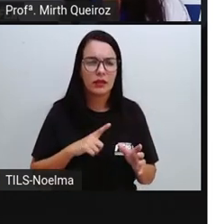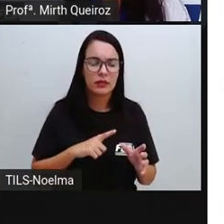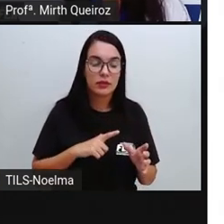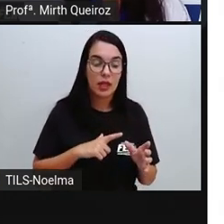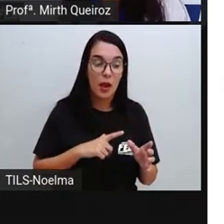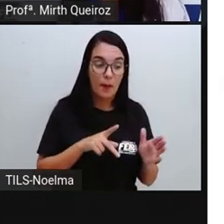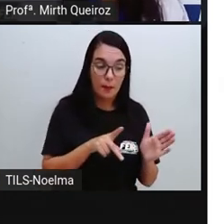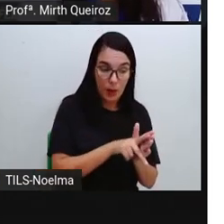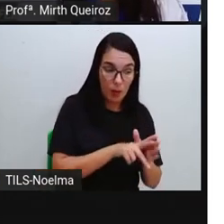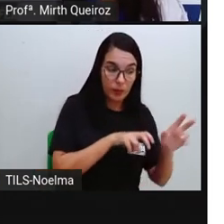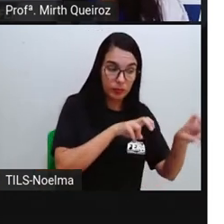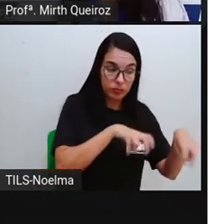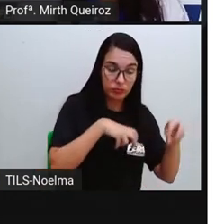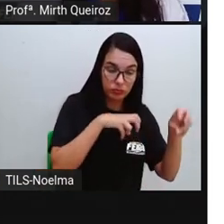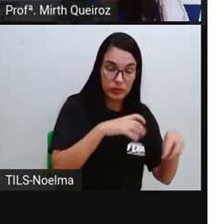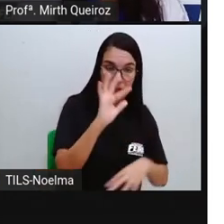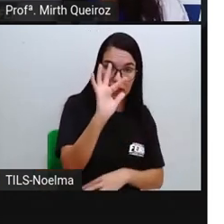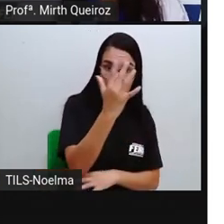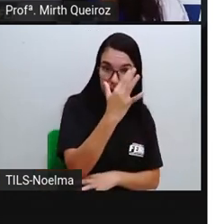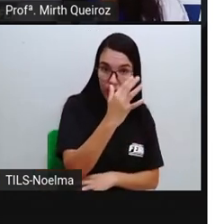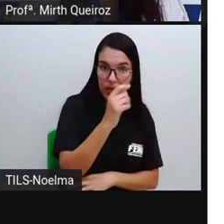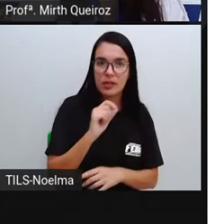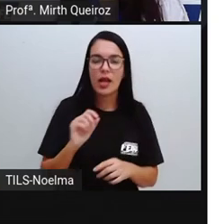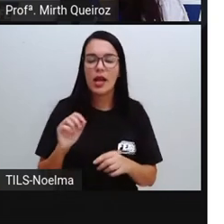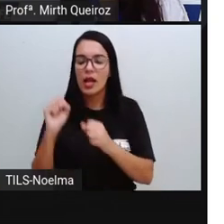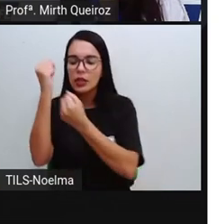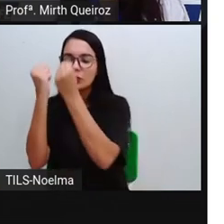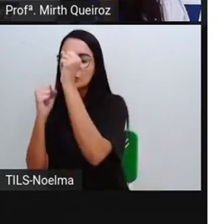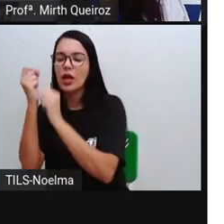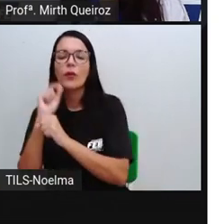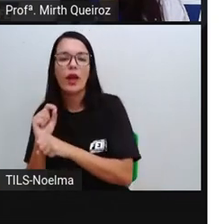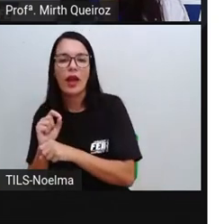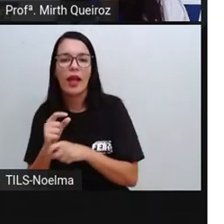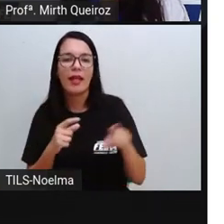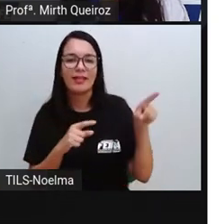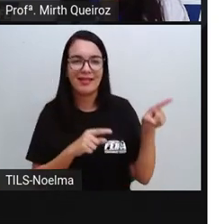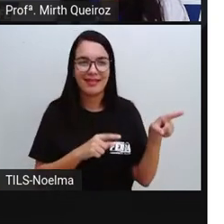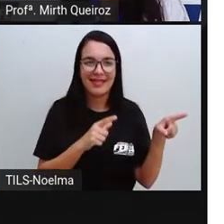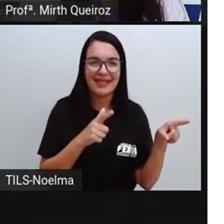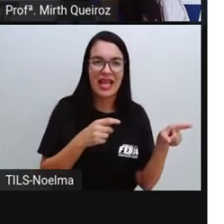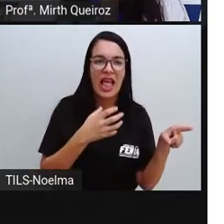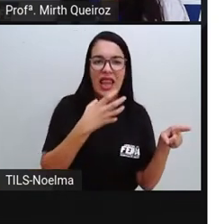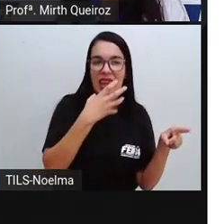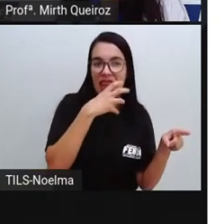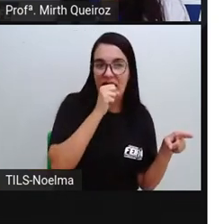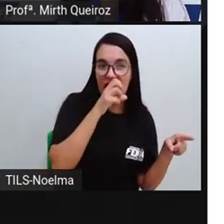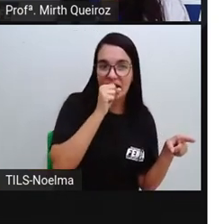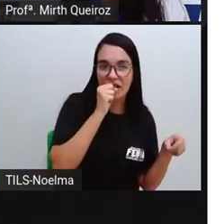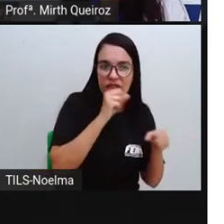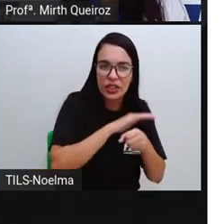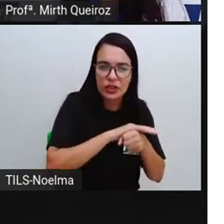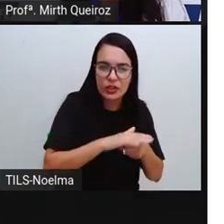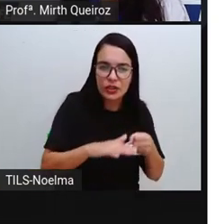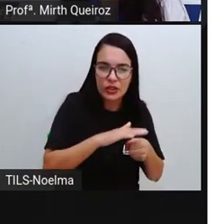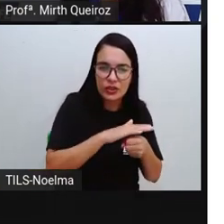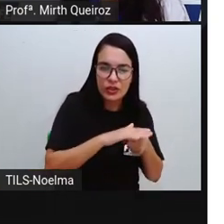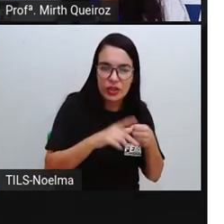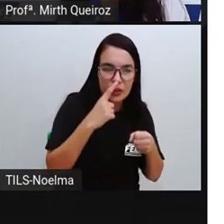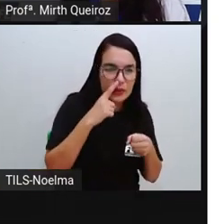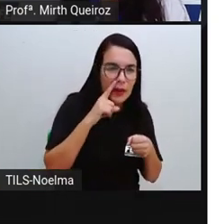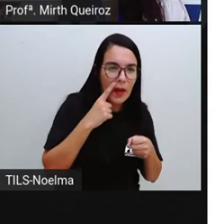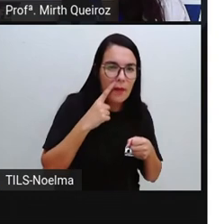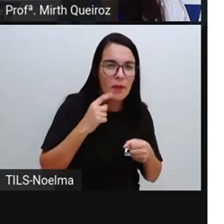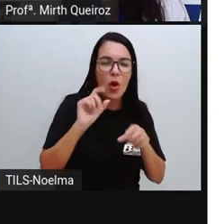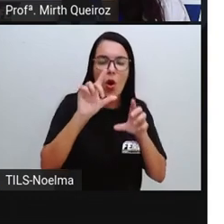industrializados? In natura, temos a cebola, a laranja, a banana, o maracujá, né? Aqui a uva,